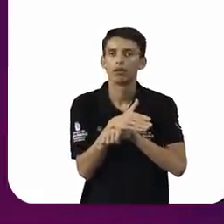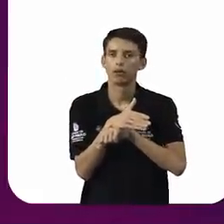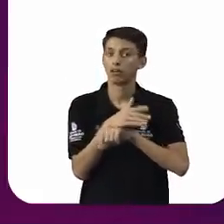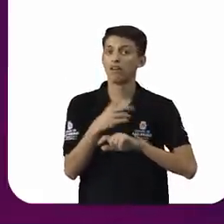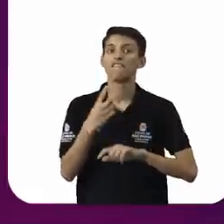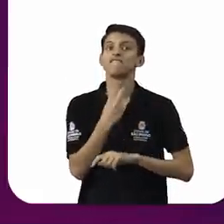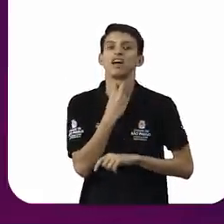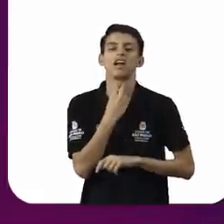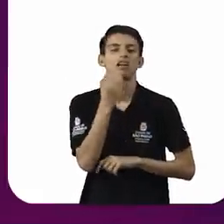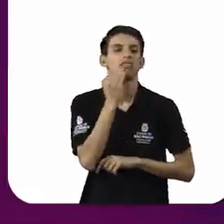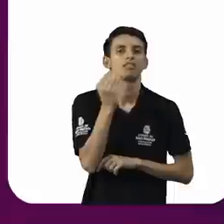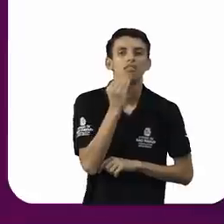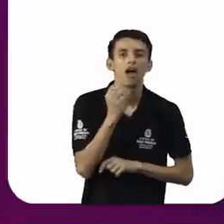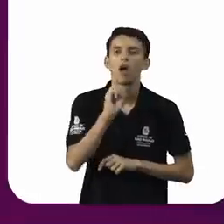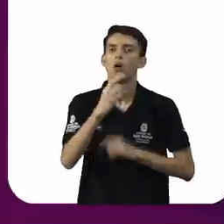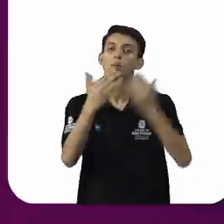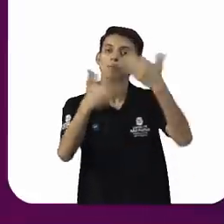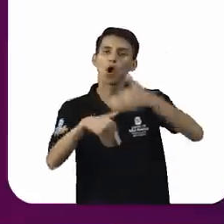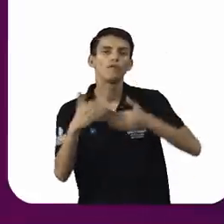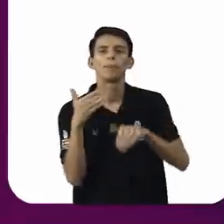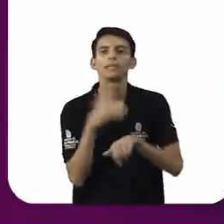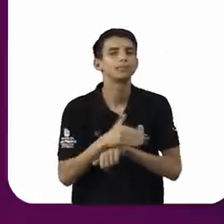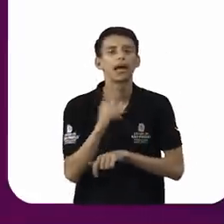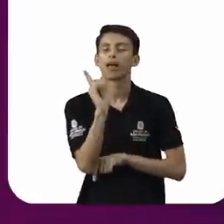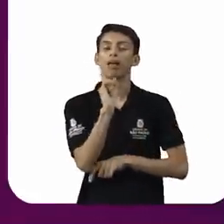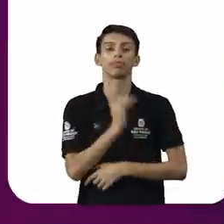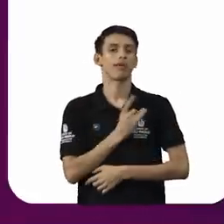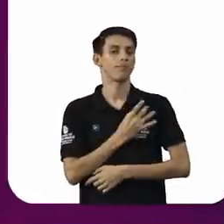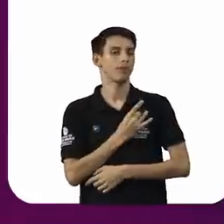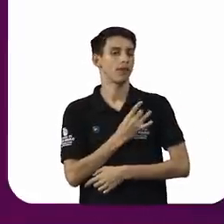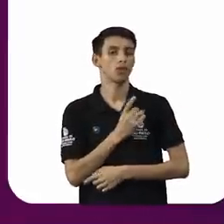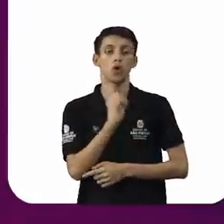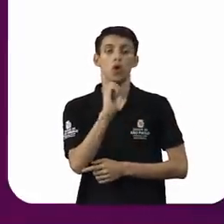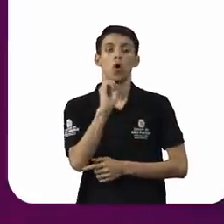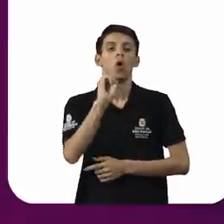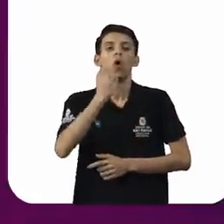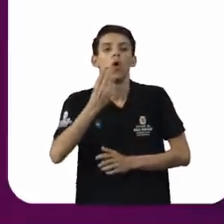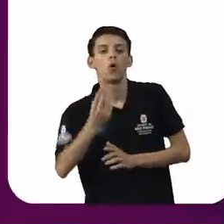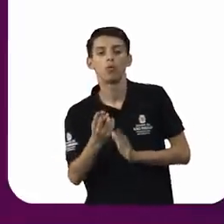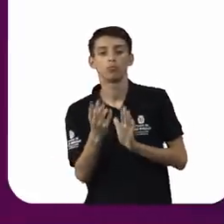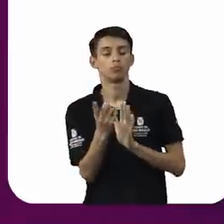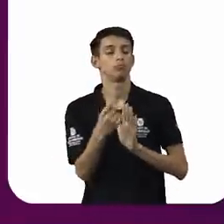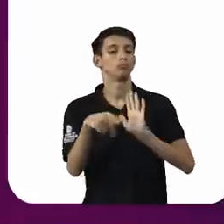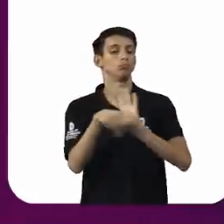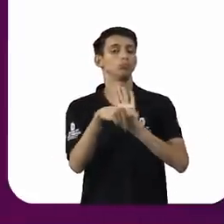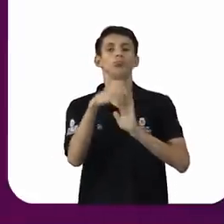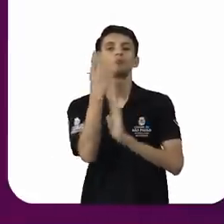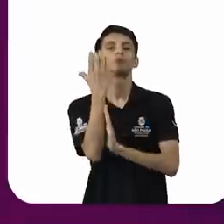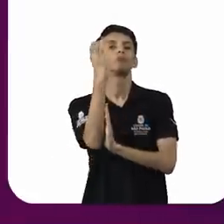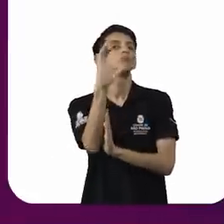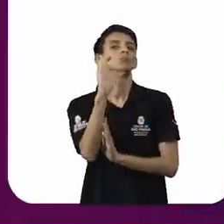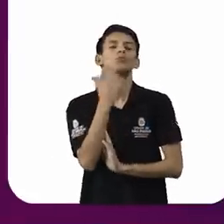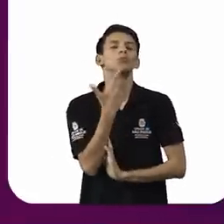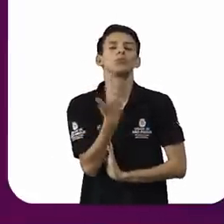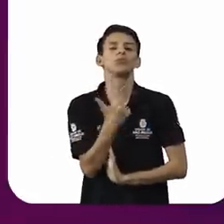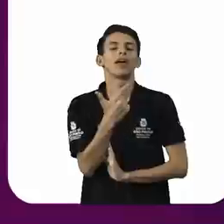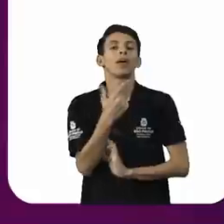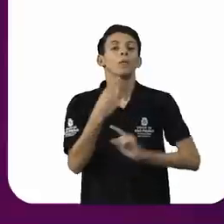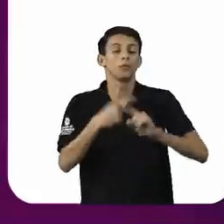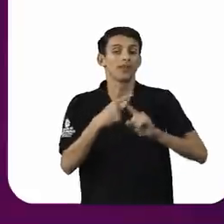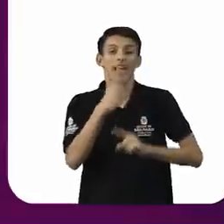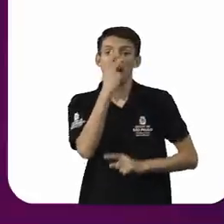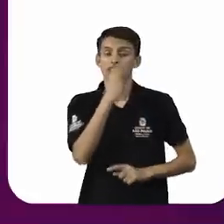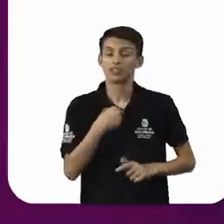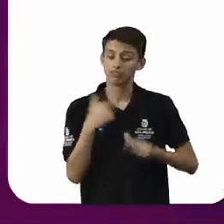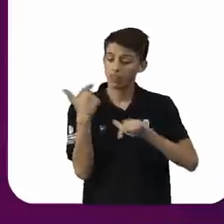artigo para ser publicado numa revista porque acham que aquele seu trabalho não é suficientemente bom sendo que está extremamente